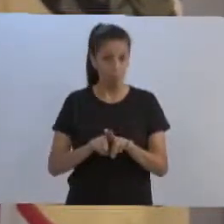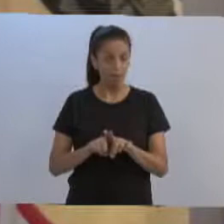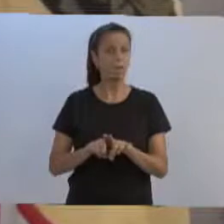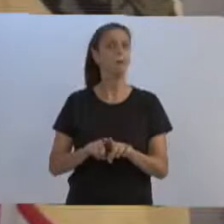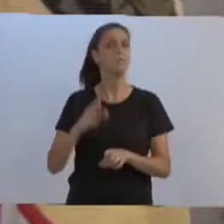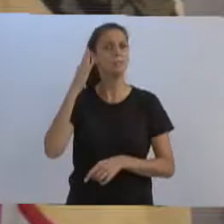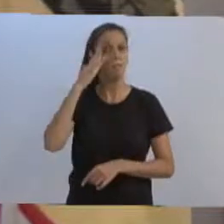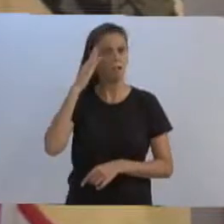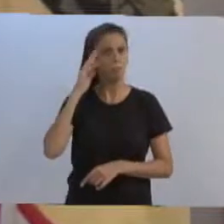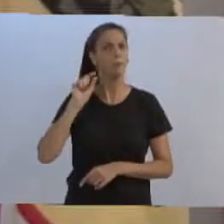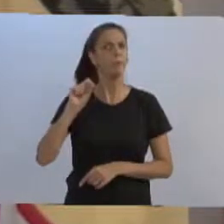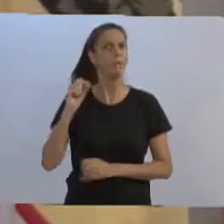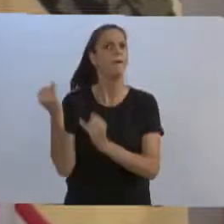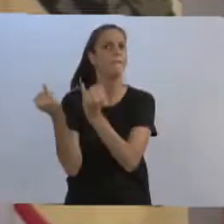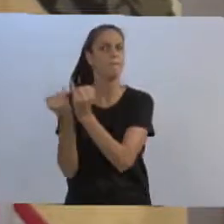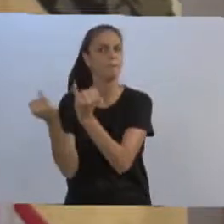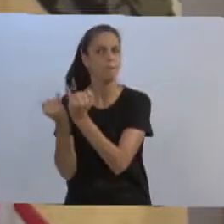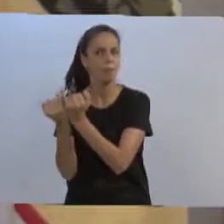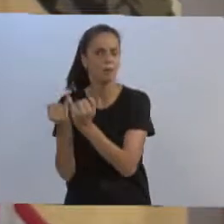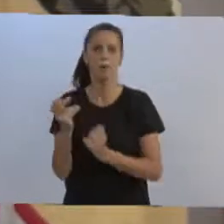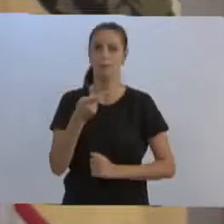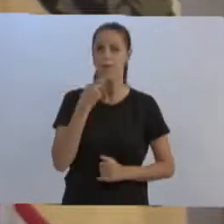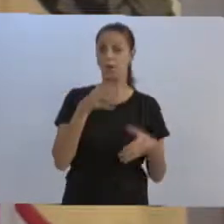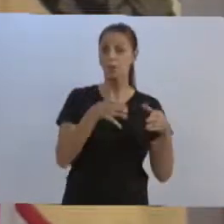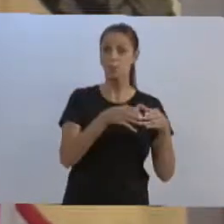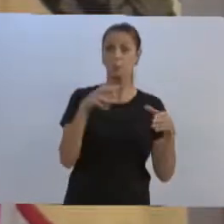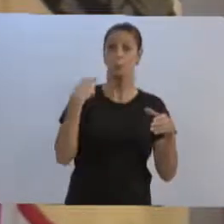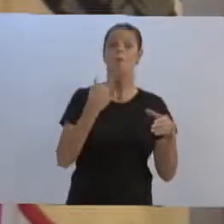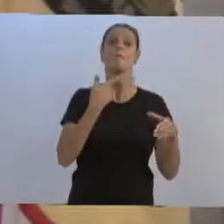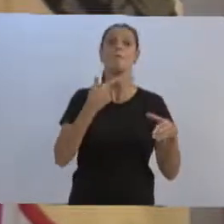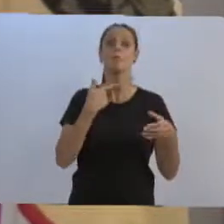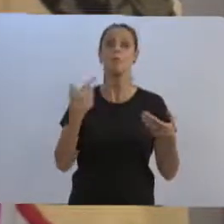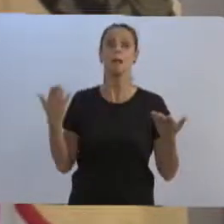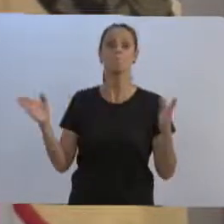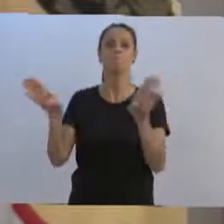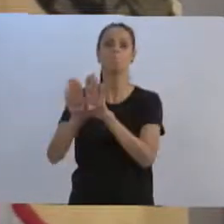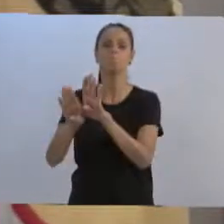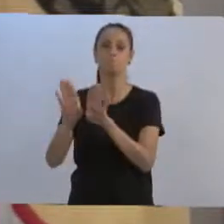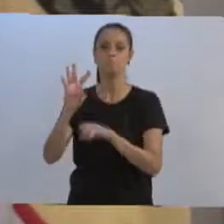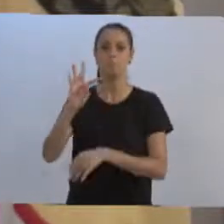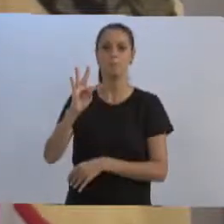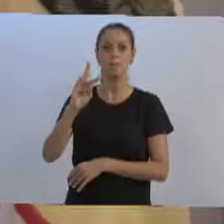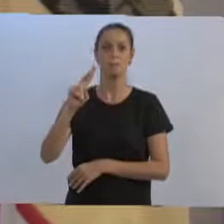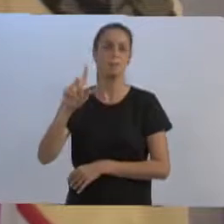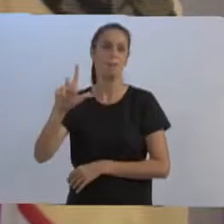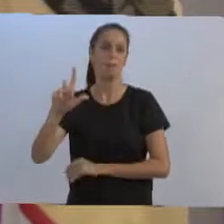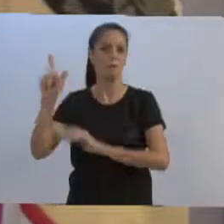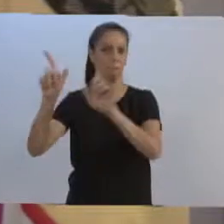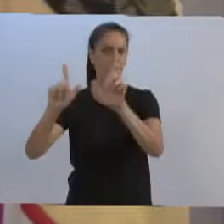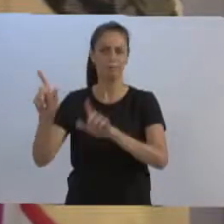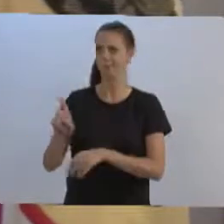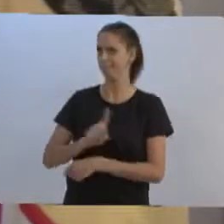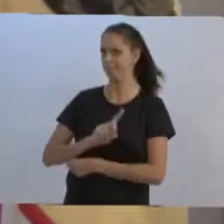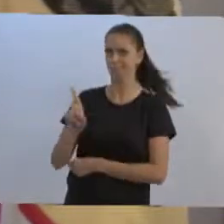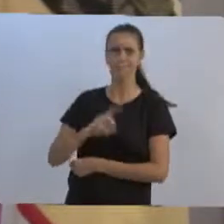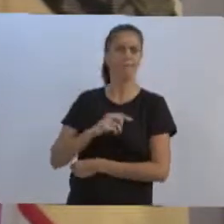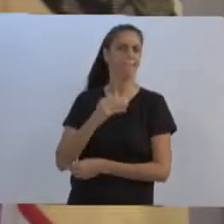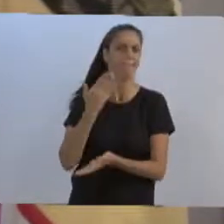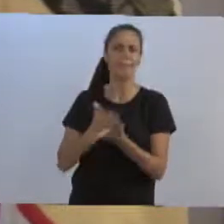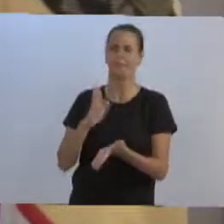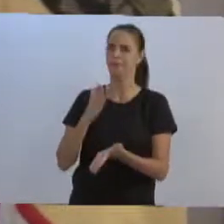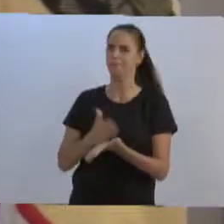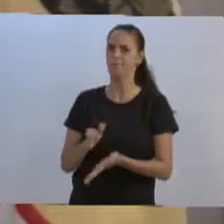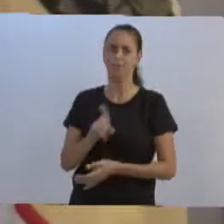É mentira. Absolutamente. O que se quer é fazer aquilo que o presidente já registrou aqui, no sentido...